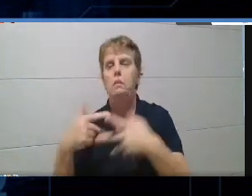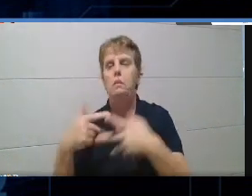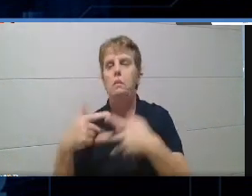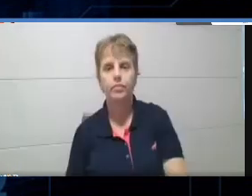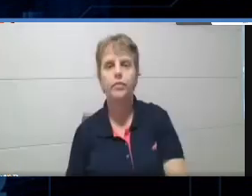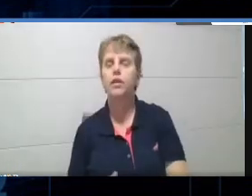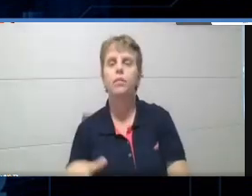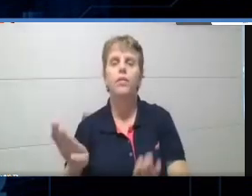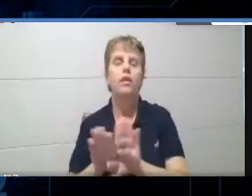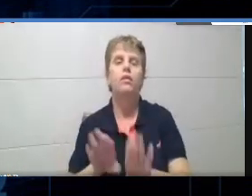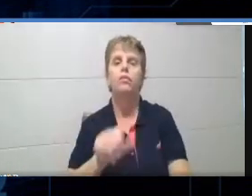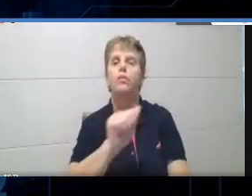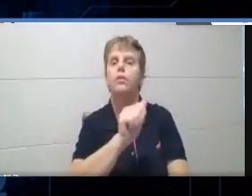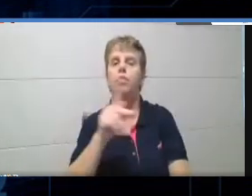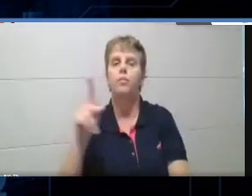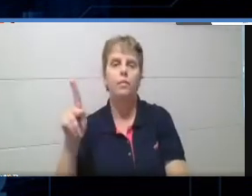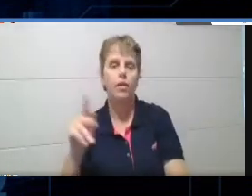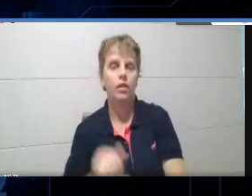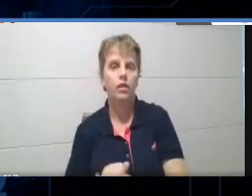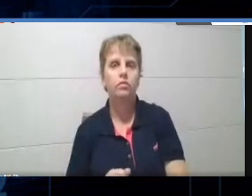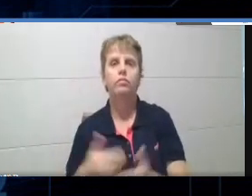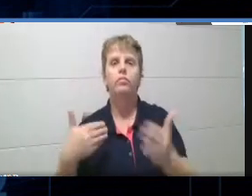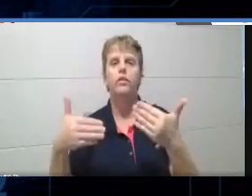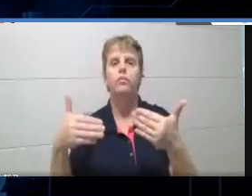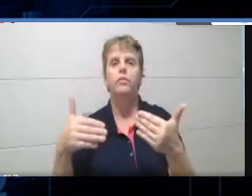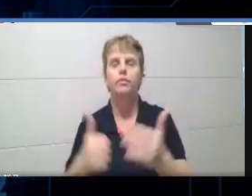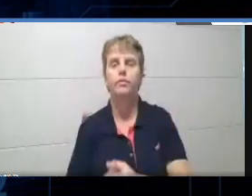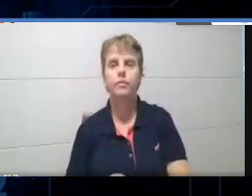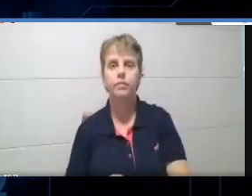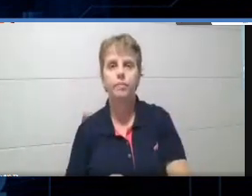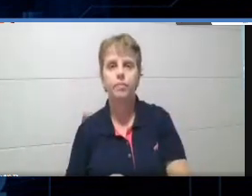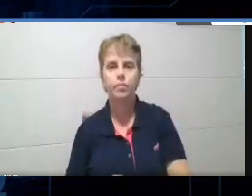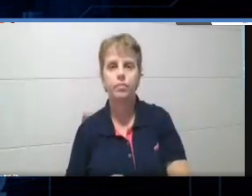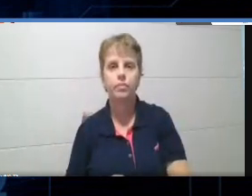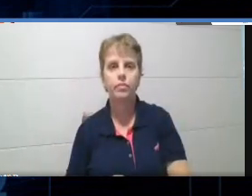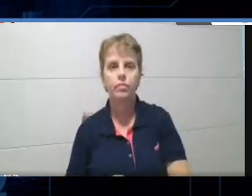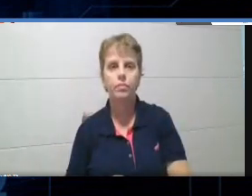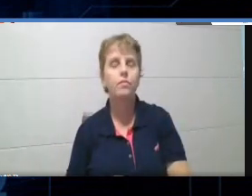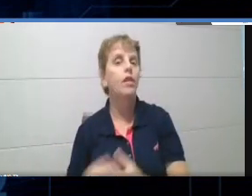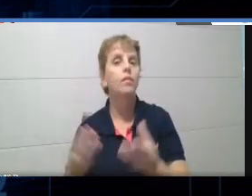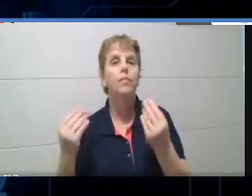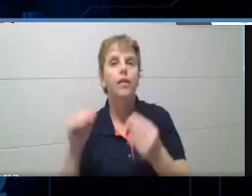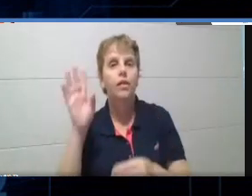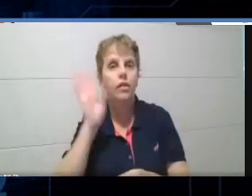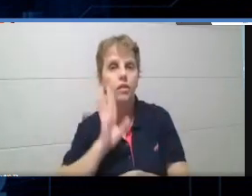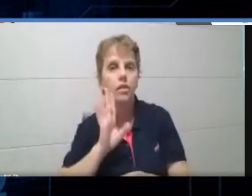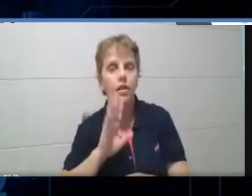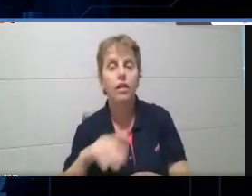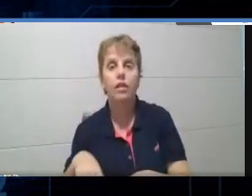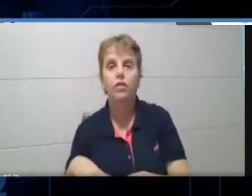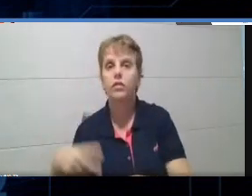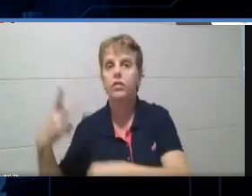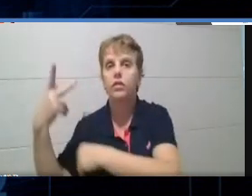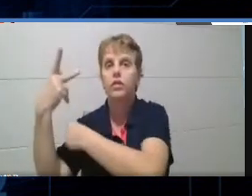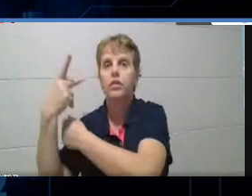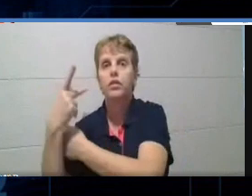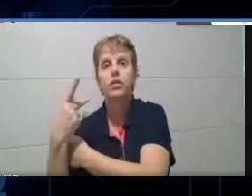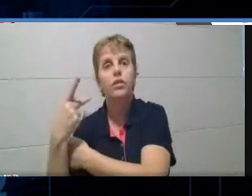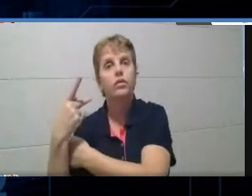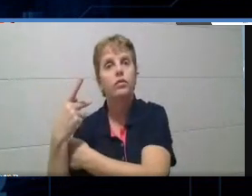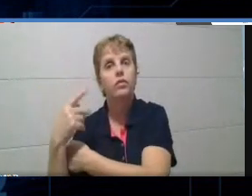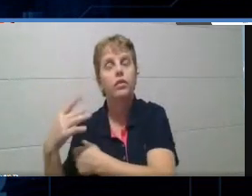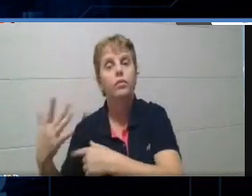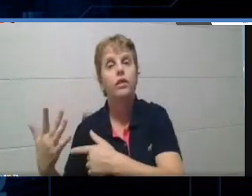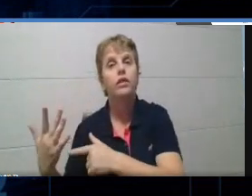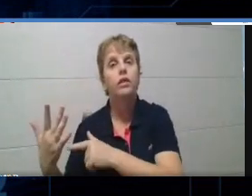aplicativos de conversa. E aí, foi muito legal. E os vídeos que eles me mandaram, gente, foi